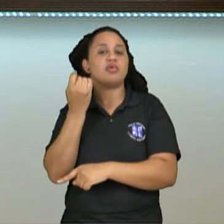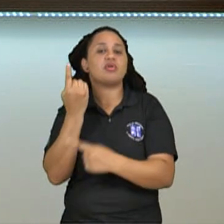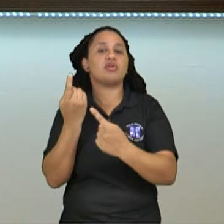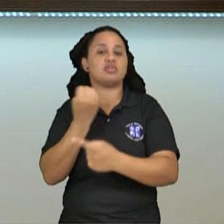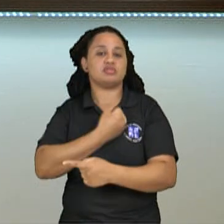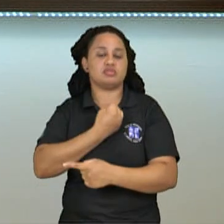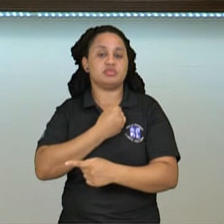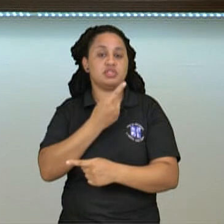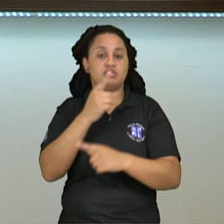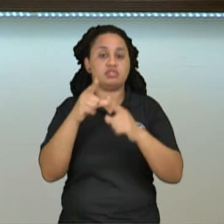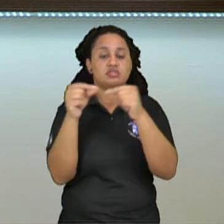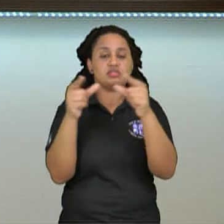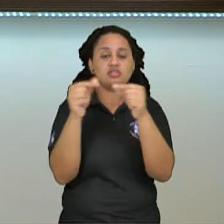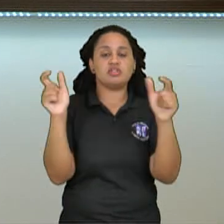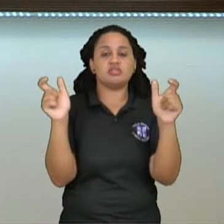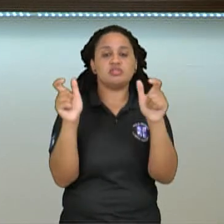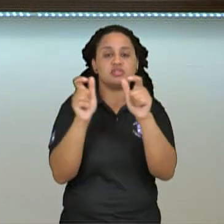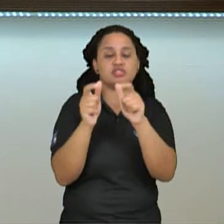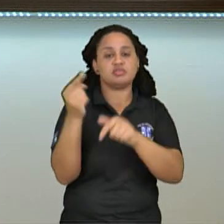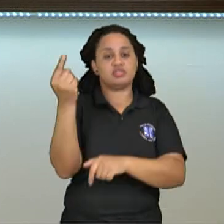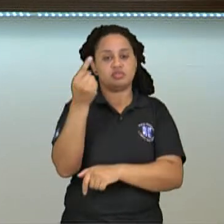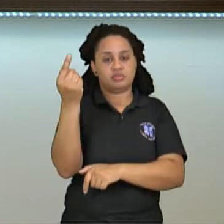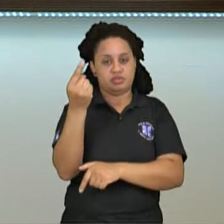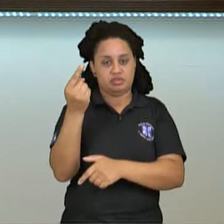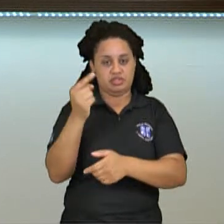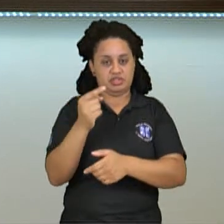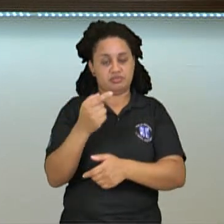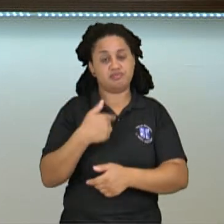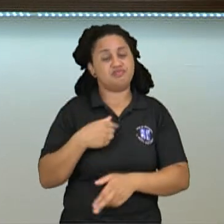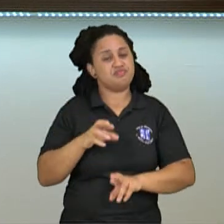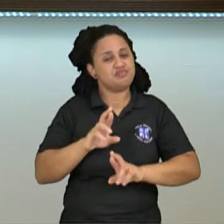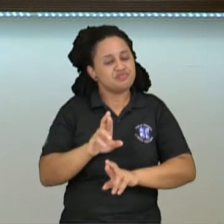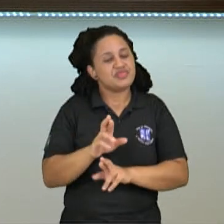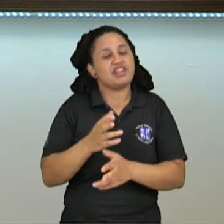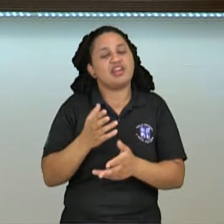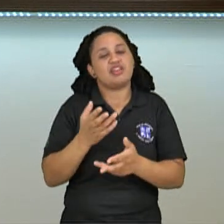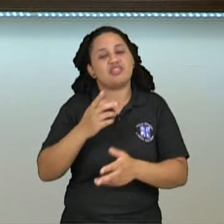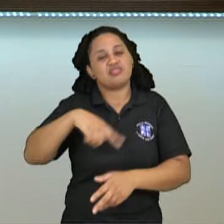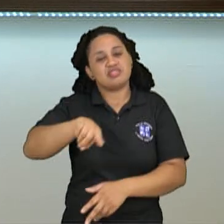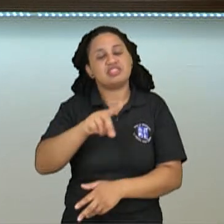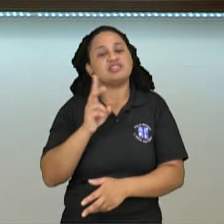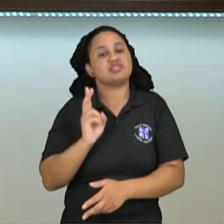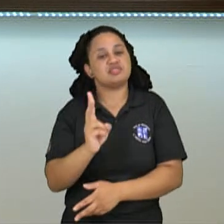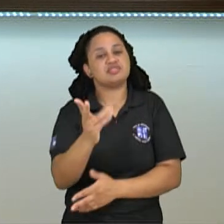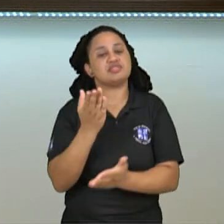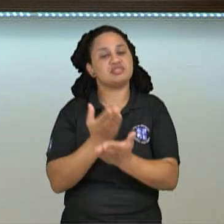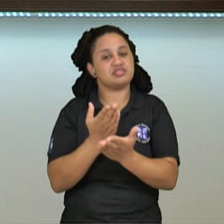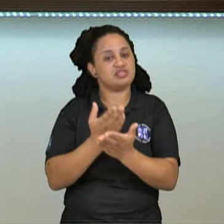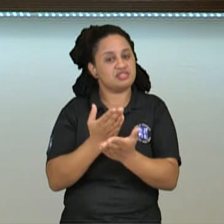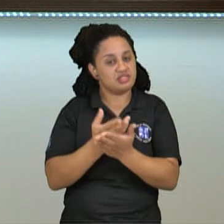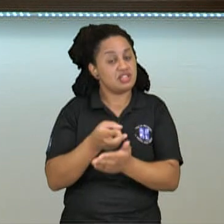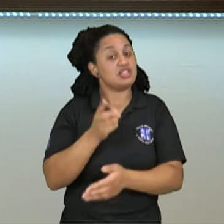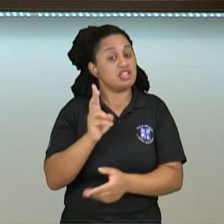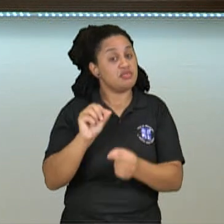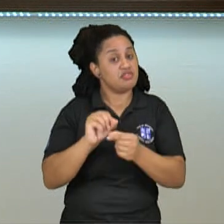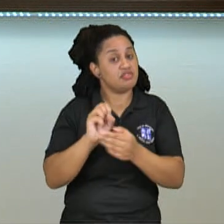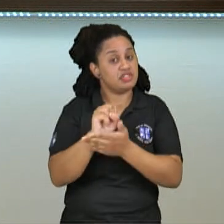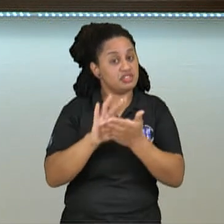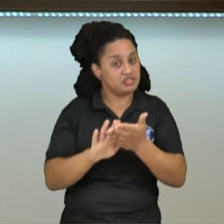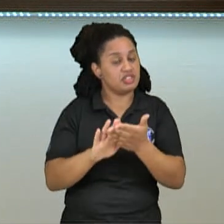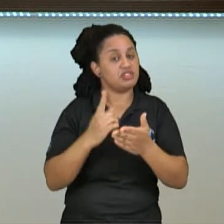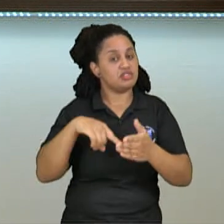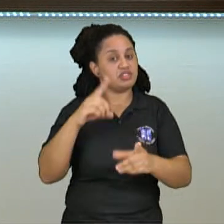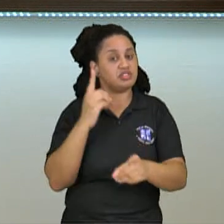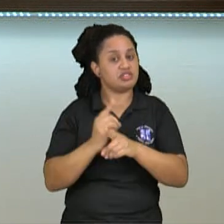reduzir o ângulo ao primeiro quadrante. Eu espero que vocês continuem estudando. Não deixem de fazer as atividades e a gente se vê no